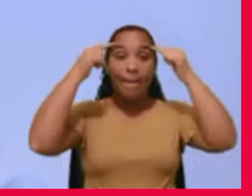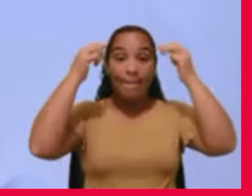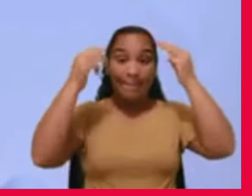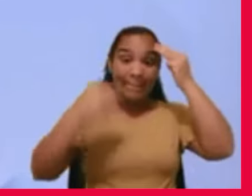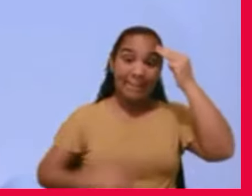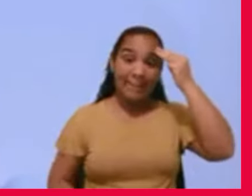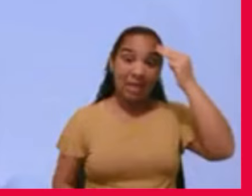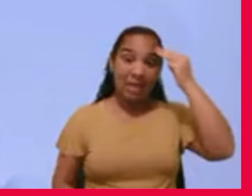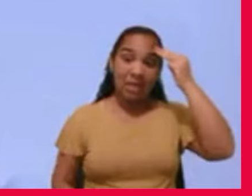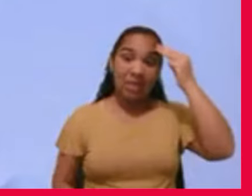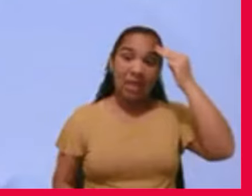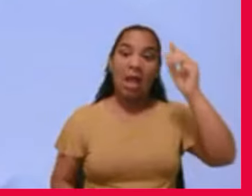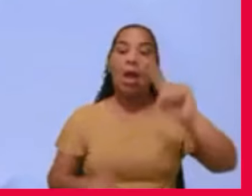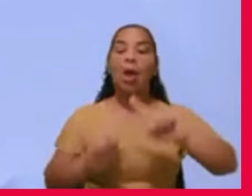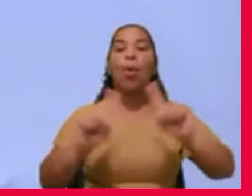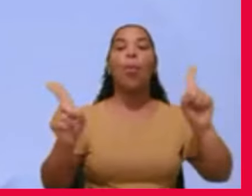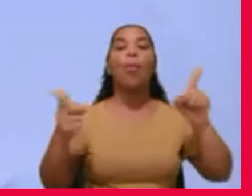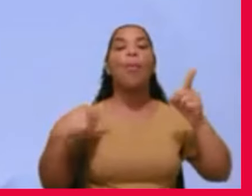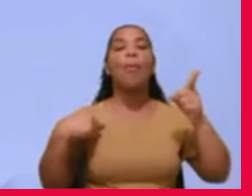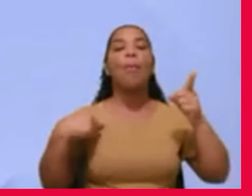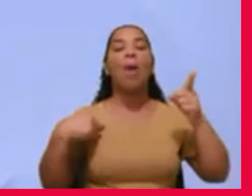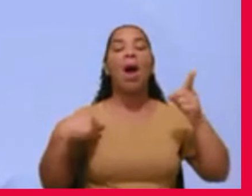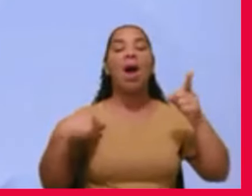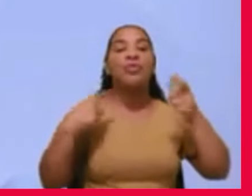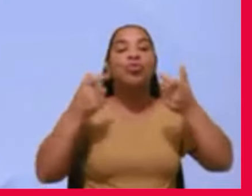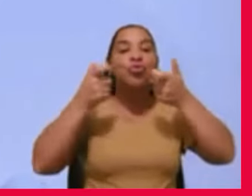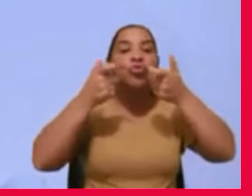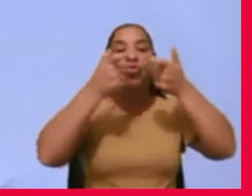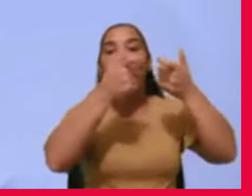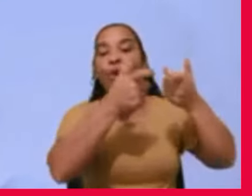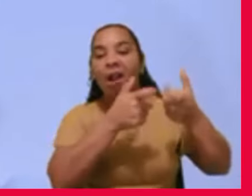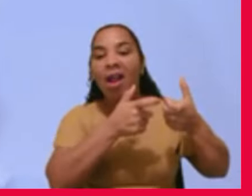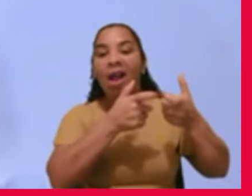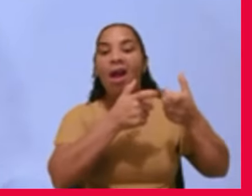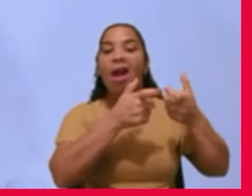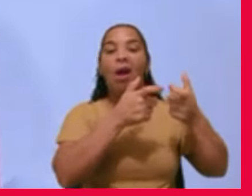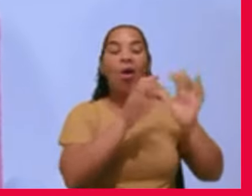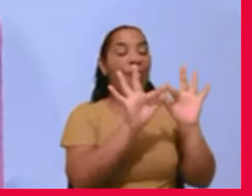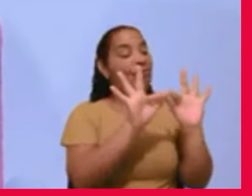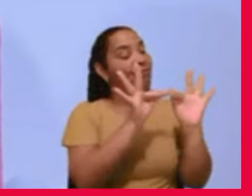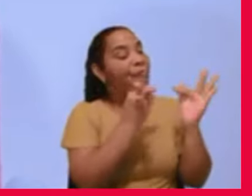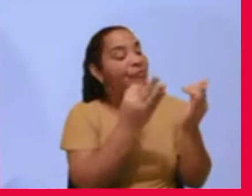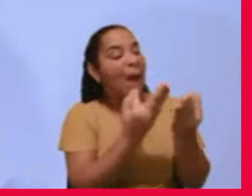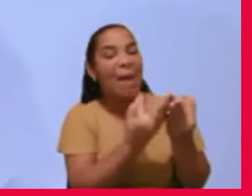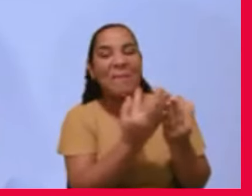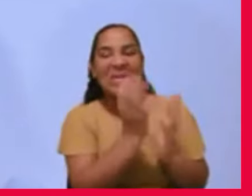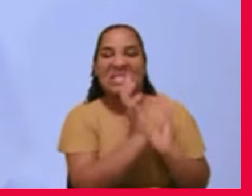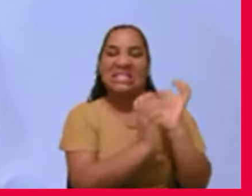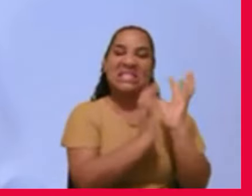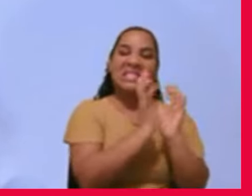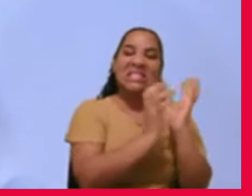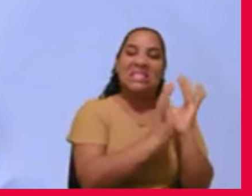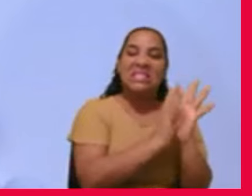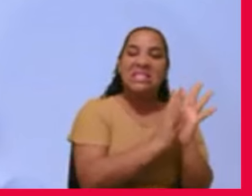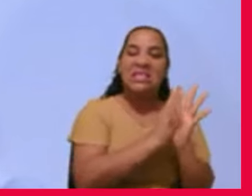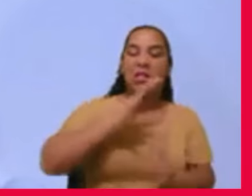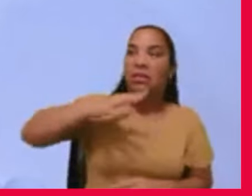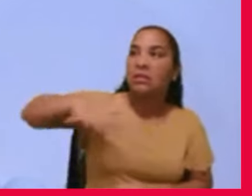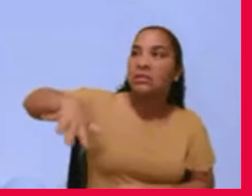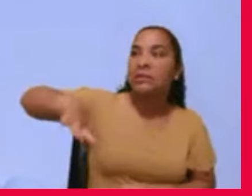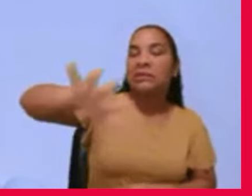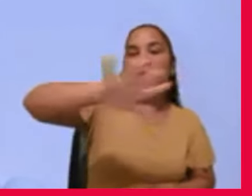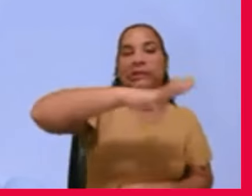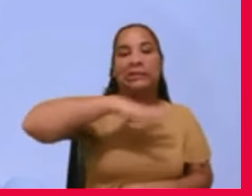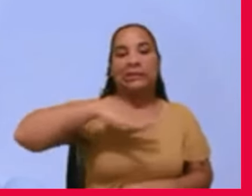natureza local, uma família desajustada, um meio ambiente perturbador.